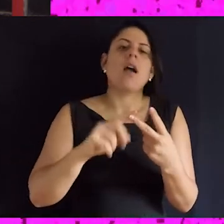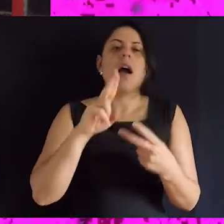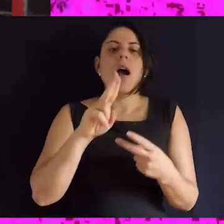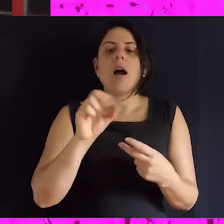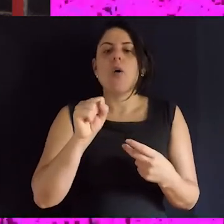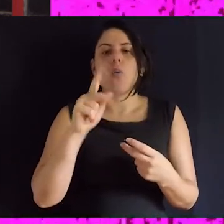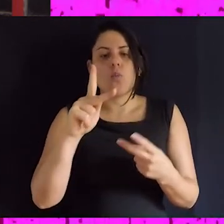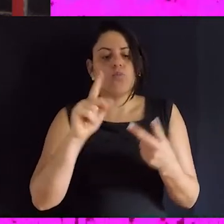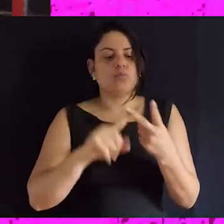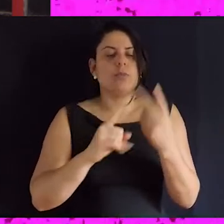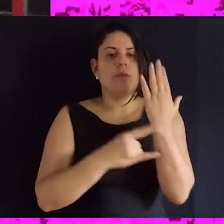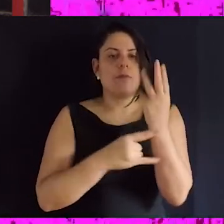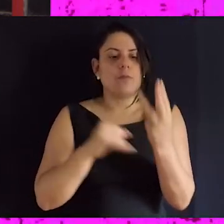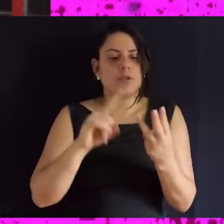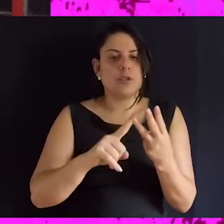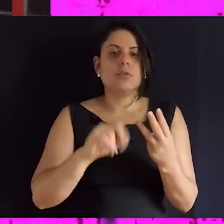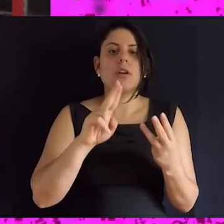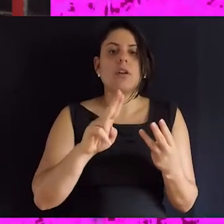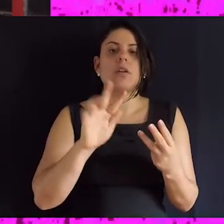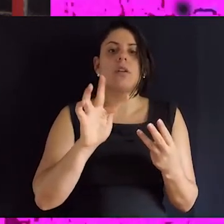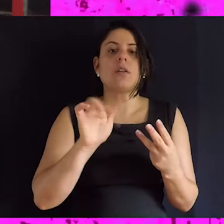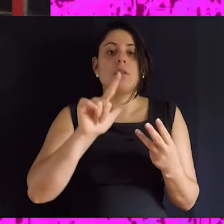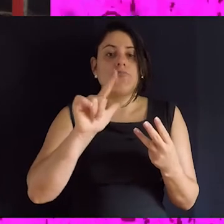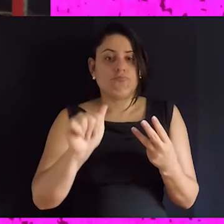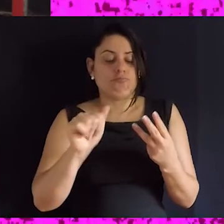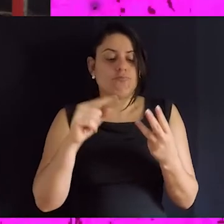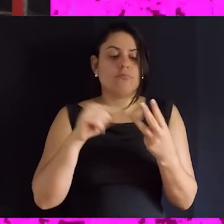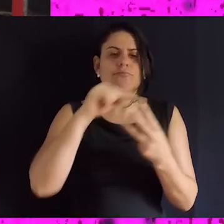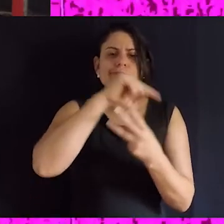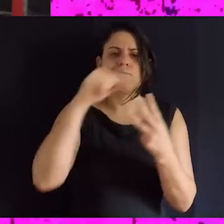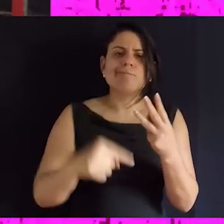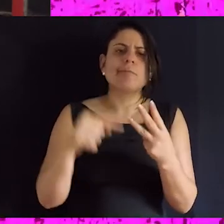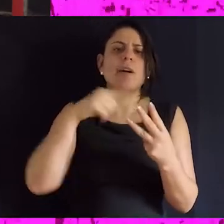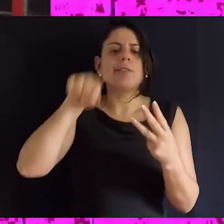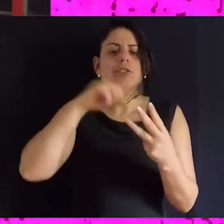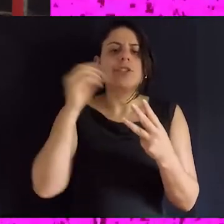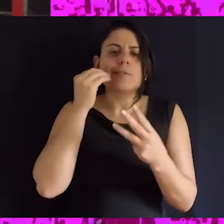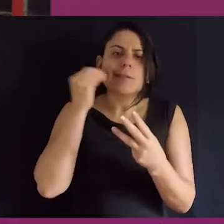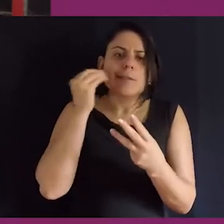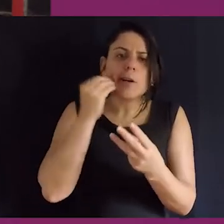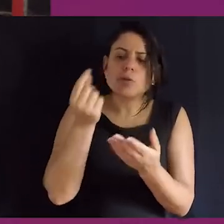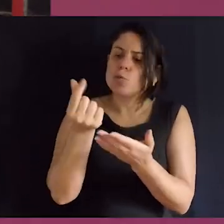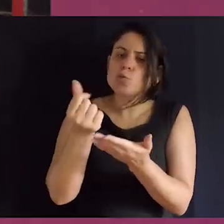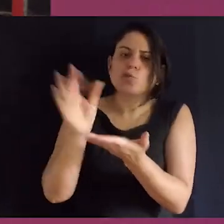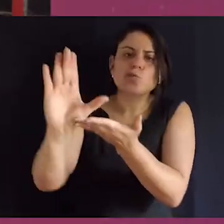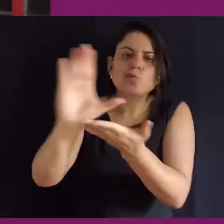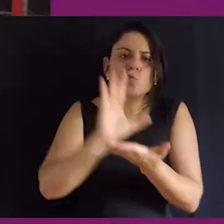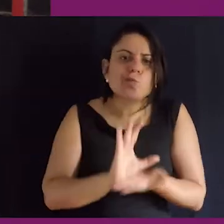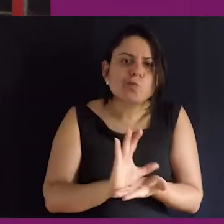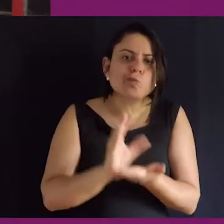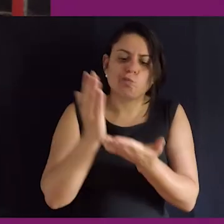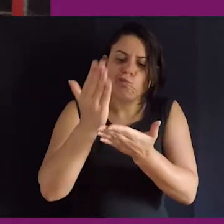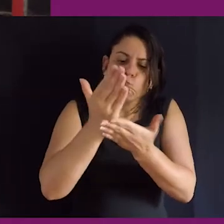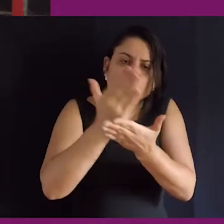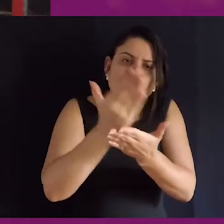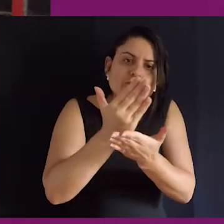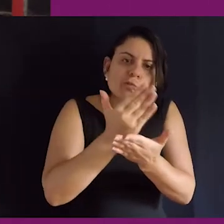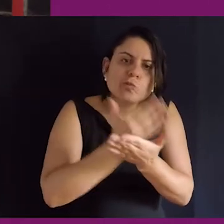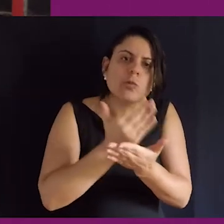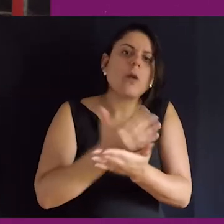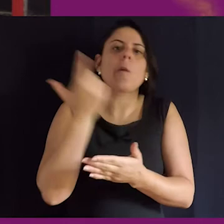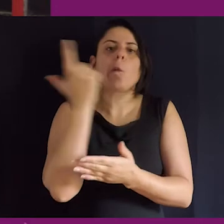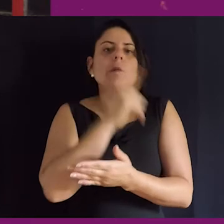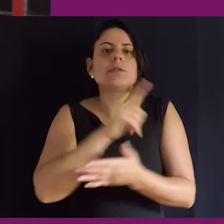que no caso é a USP, o UFMG e o UFMG, a gente vem tentando entender como que esses recursos podem ser melhores